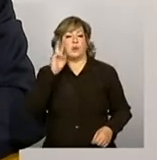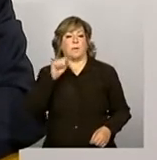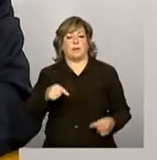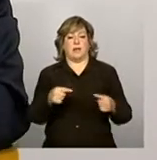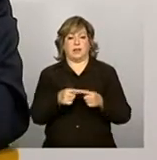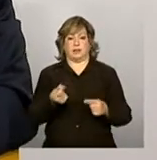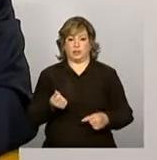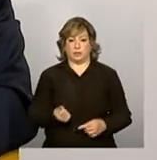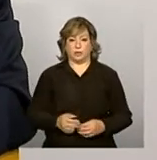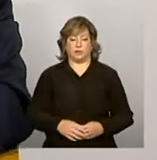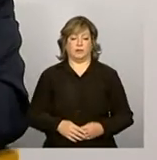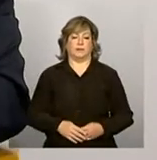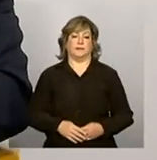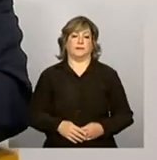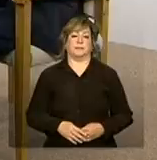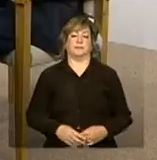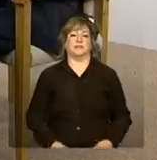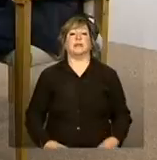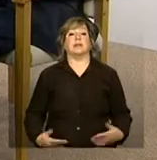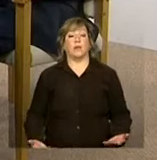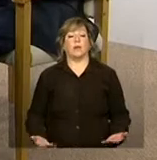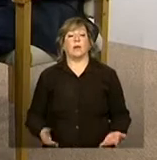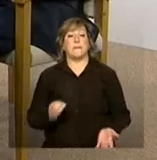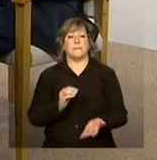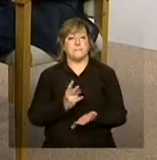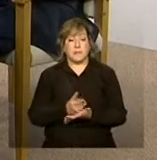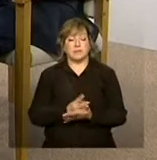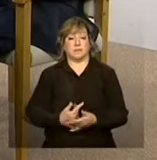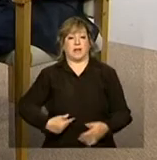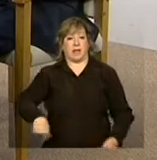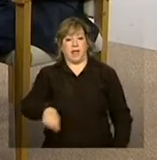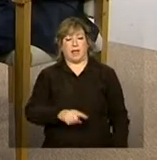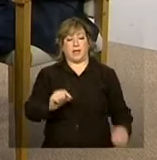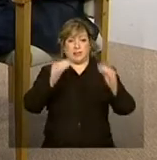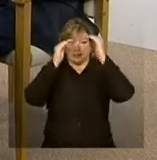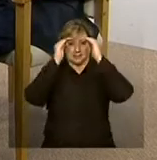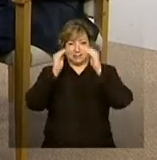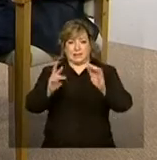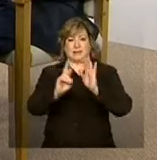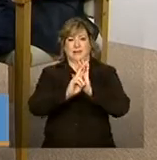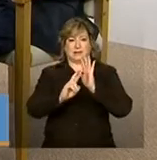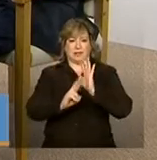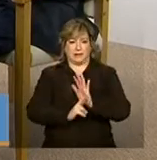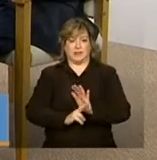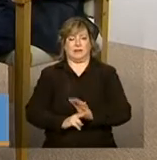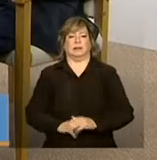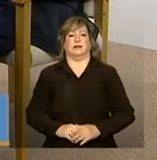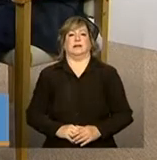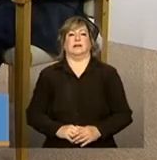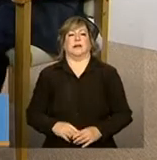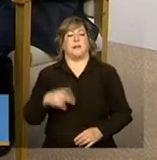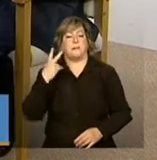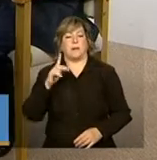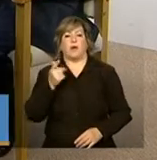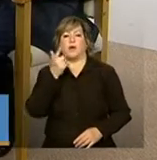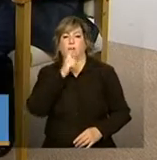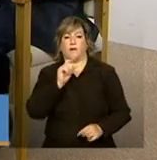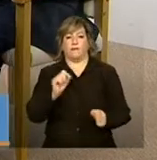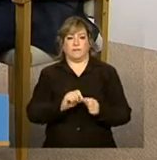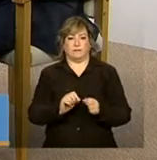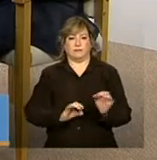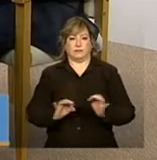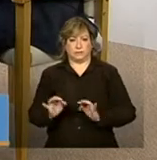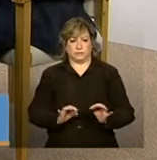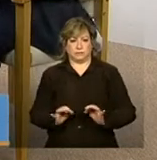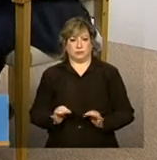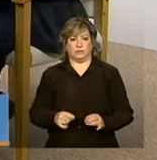Então, ainda que eles sigam as regras, de uma maneira geral, as regras de gastos para recursos públicos, é importante frisar